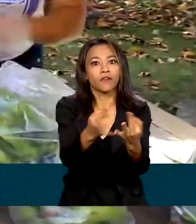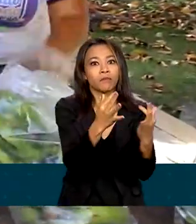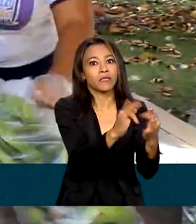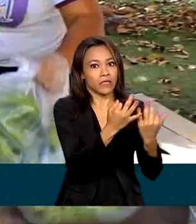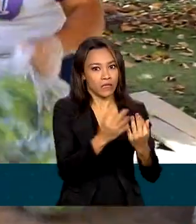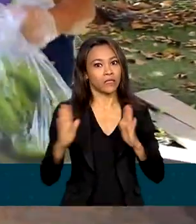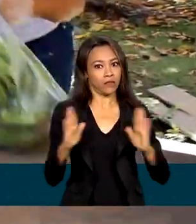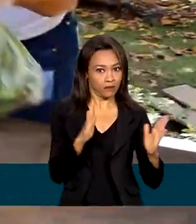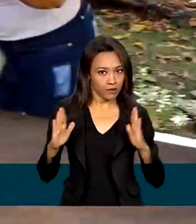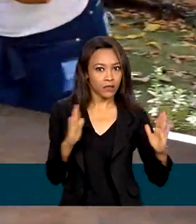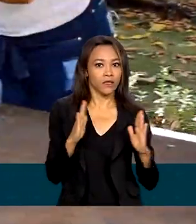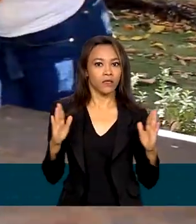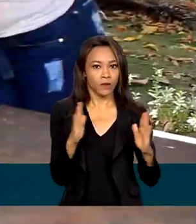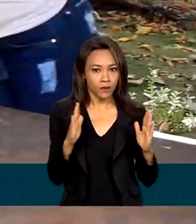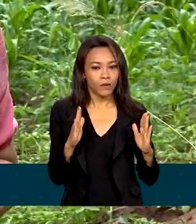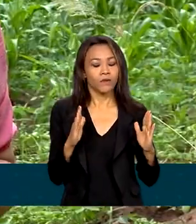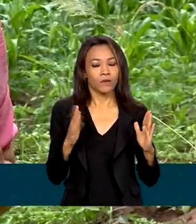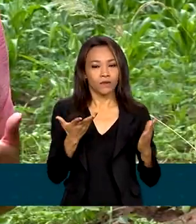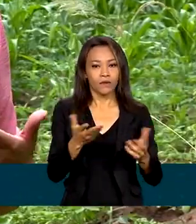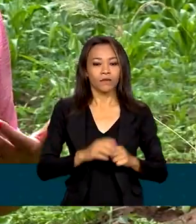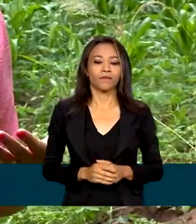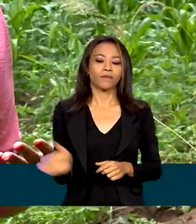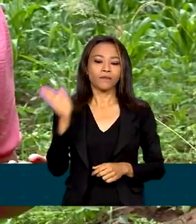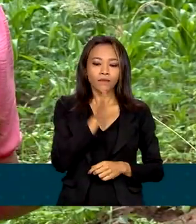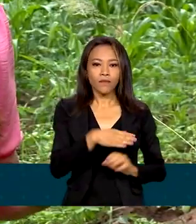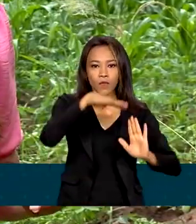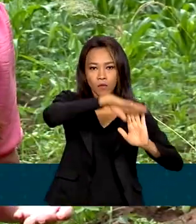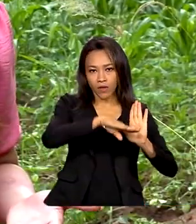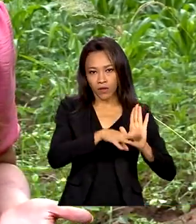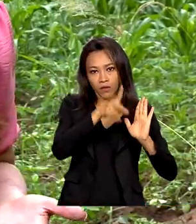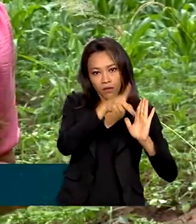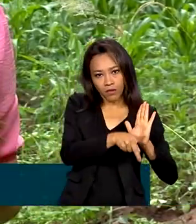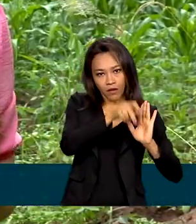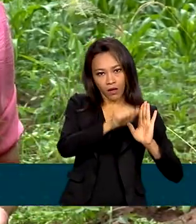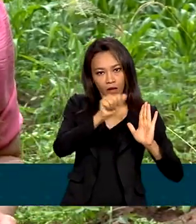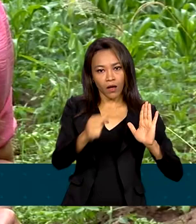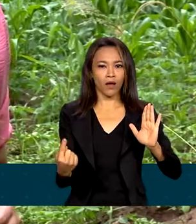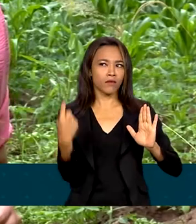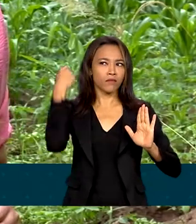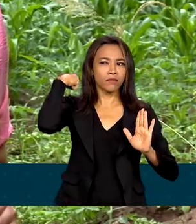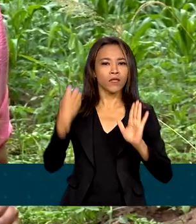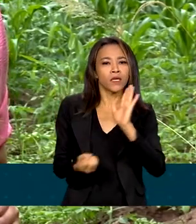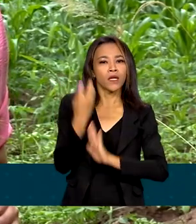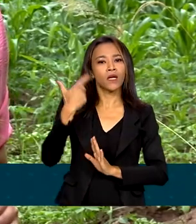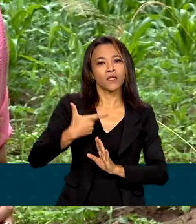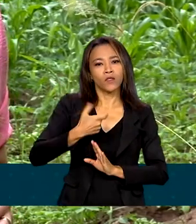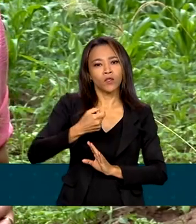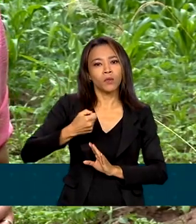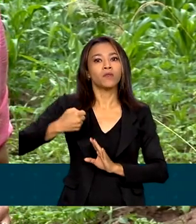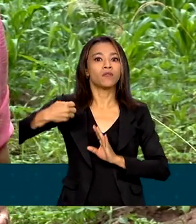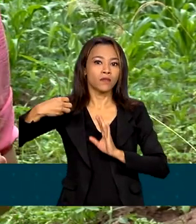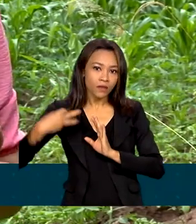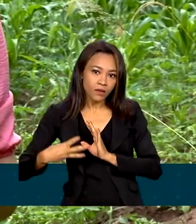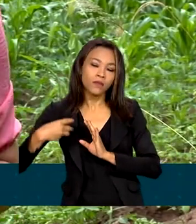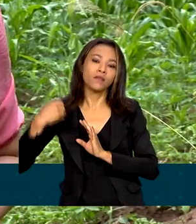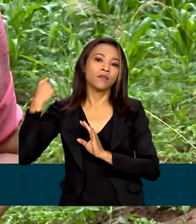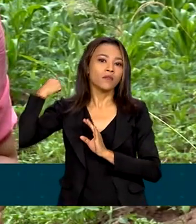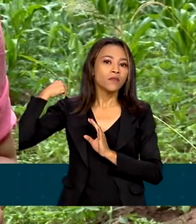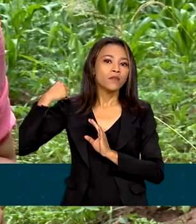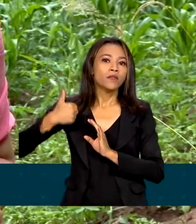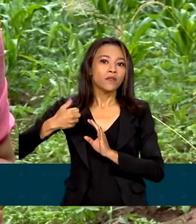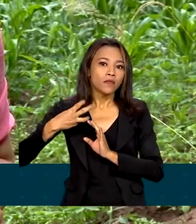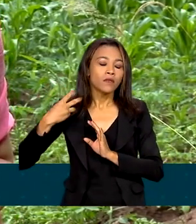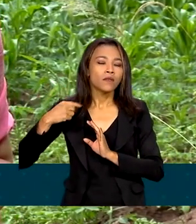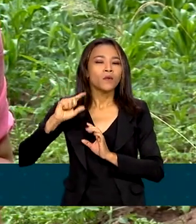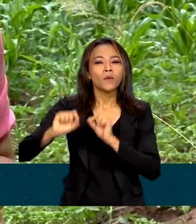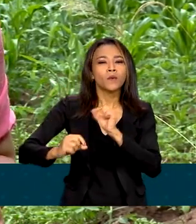impacto é inimaginável. O PAA foi criado em 2003 pelo presidente Luiz Inácio Lula da Silva dentro do